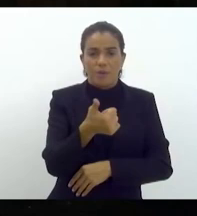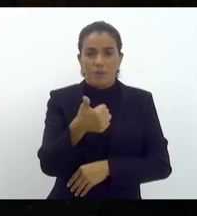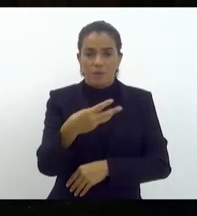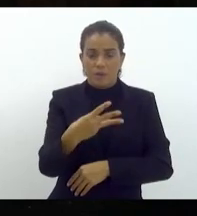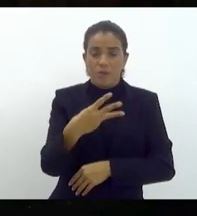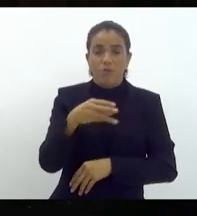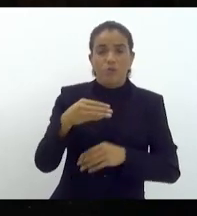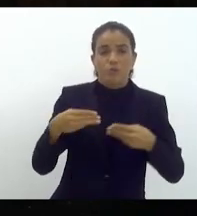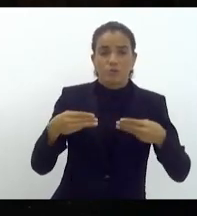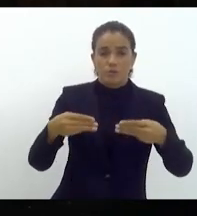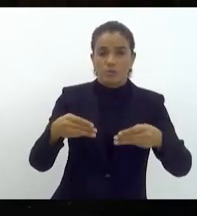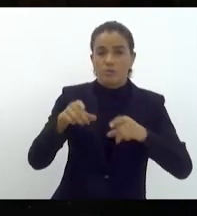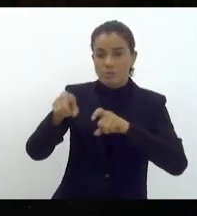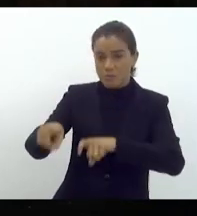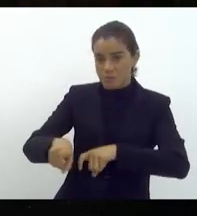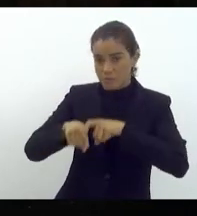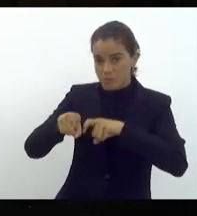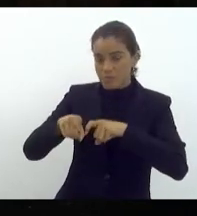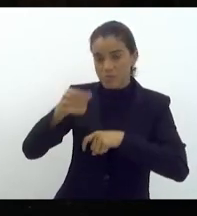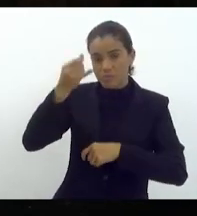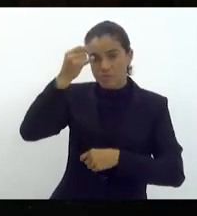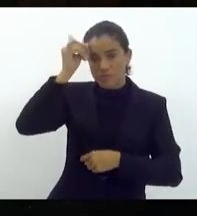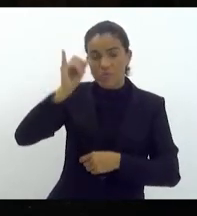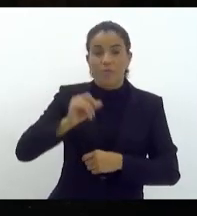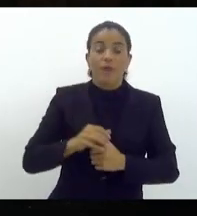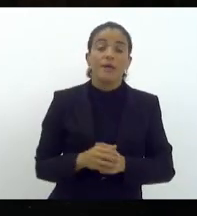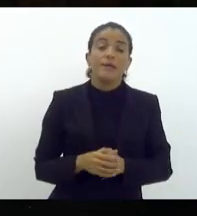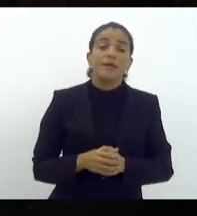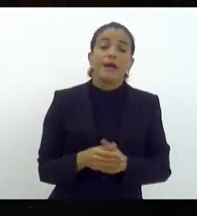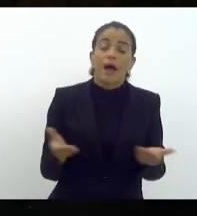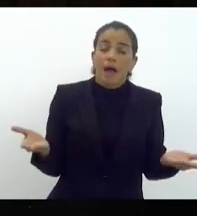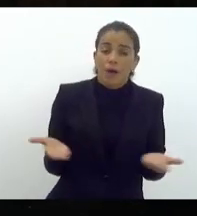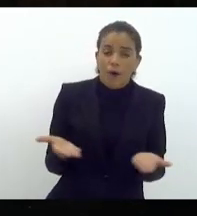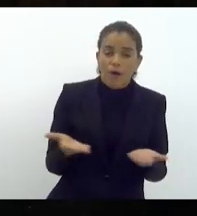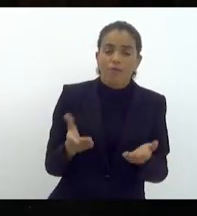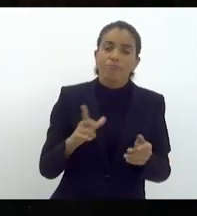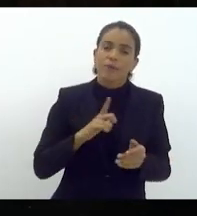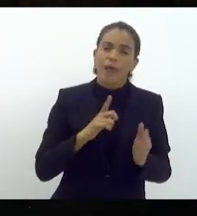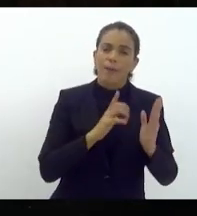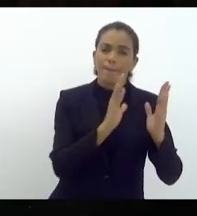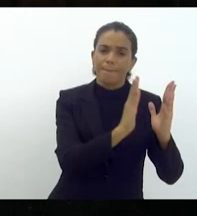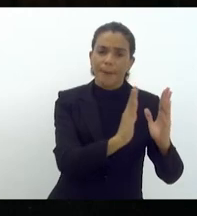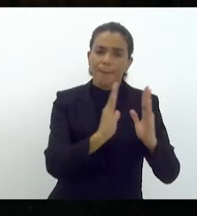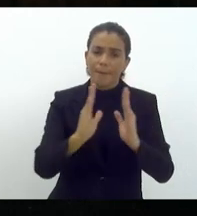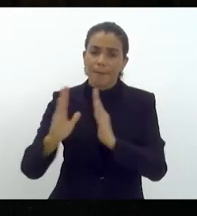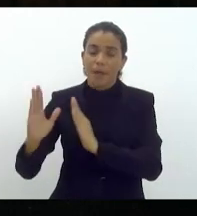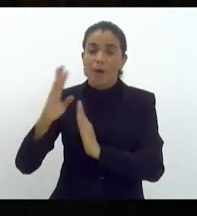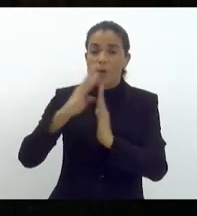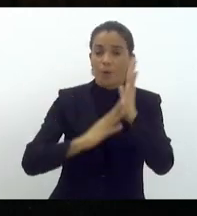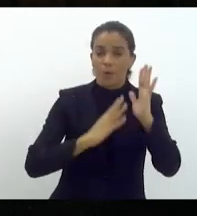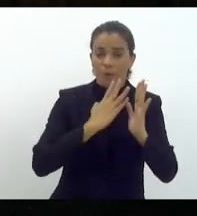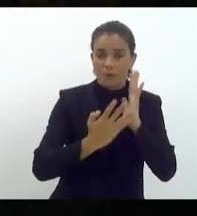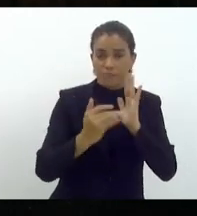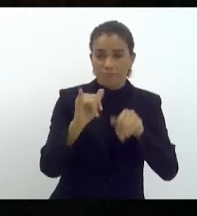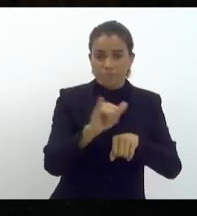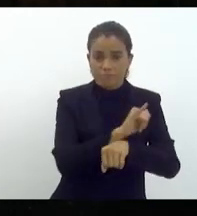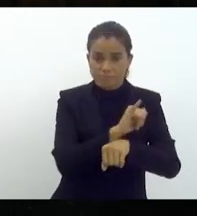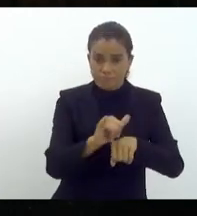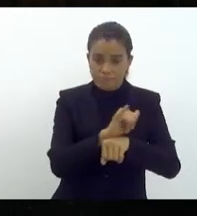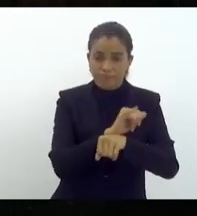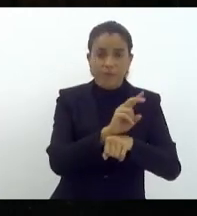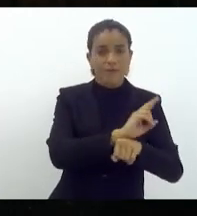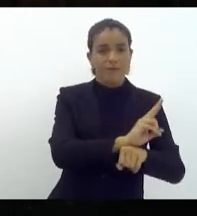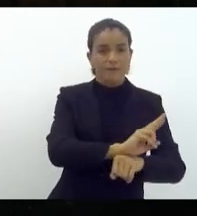Agricultura e Pecuária. Atualmente, está em andamento o Plano Estratégico do Programa Nacional de